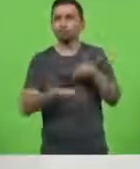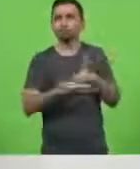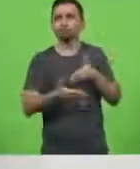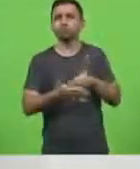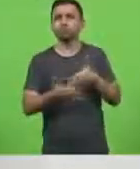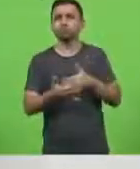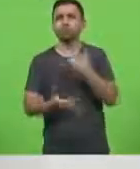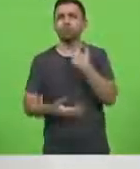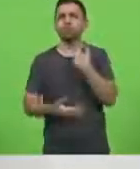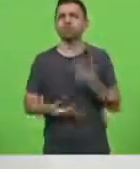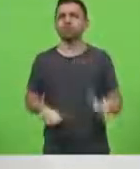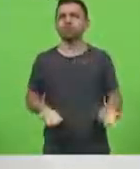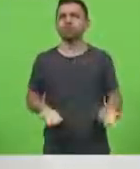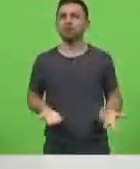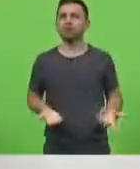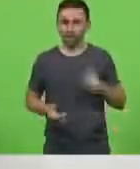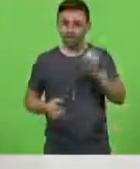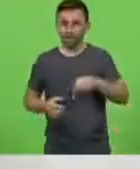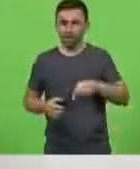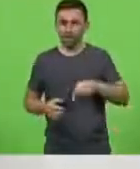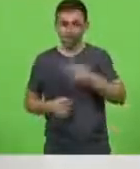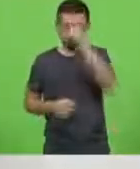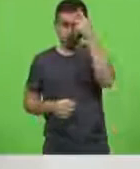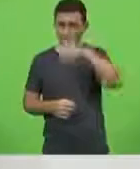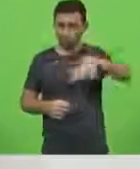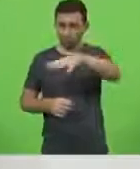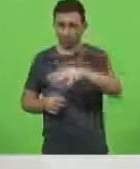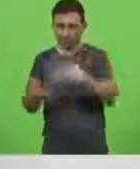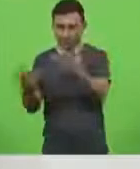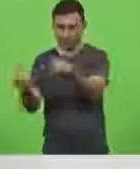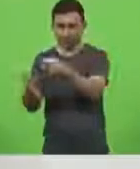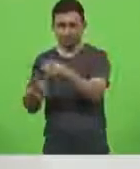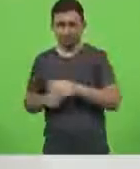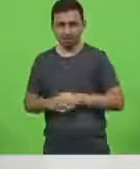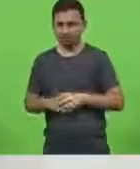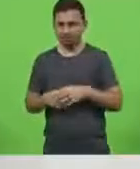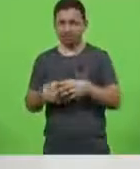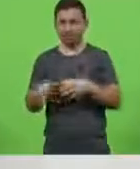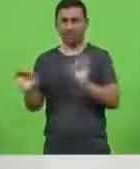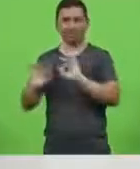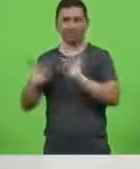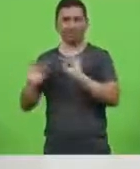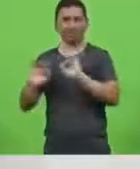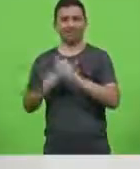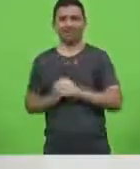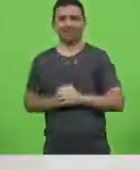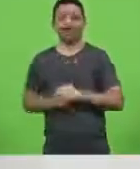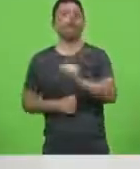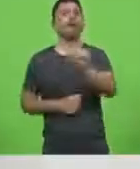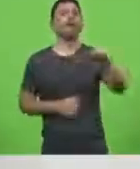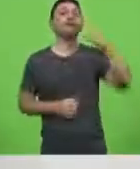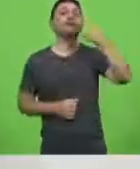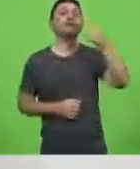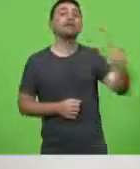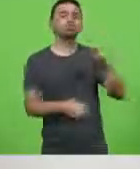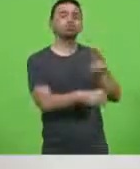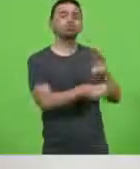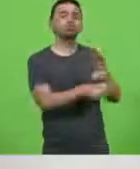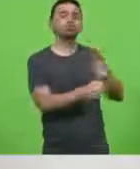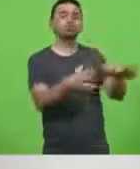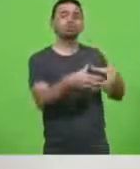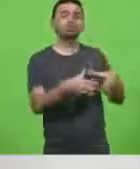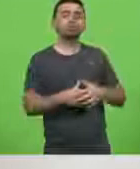interessa isso ao consumidor não ao catarinense muito menos a quem interessa proteger esse mercado